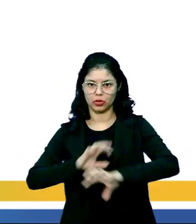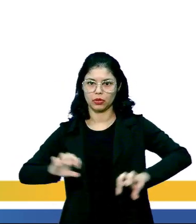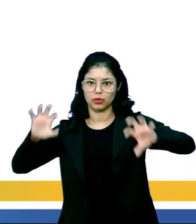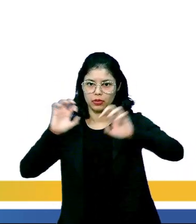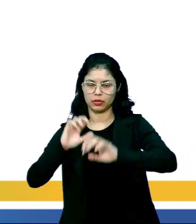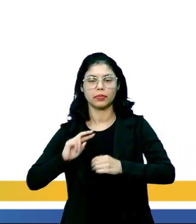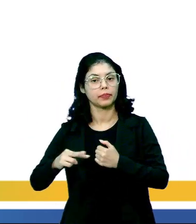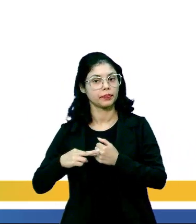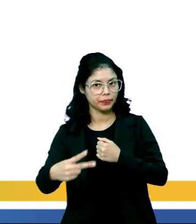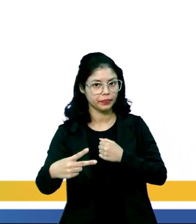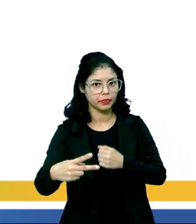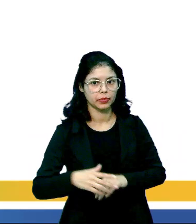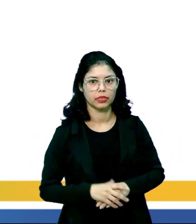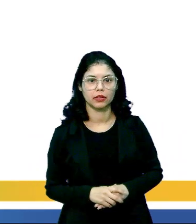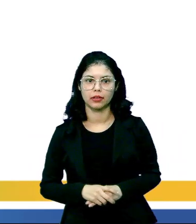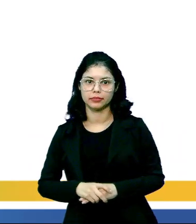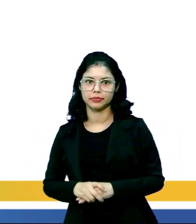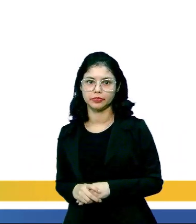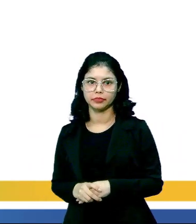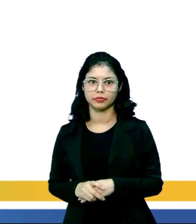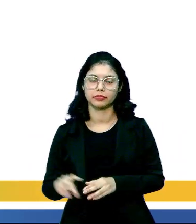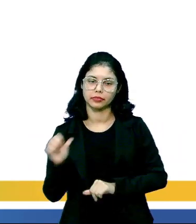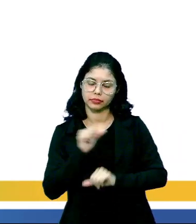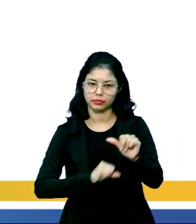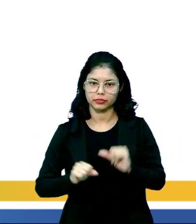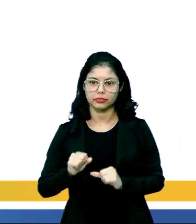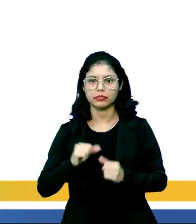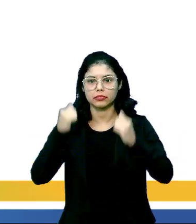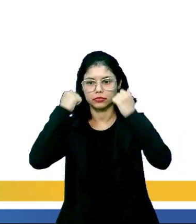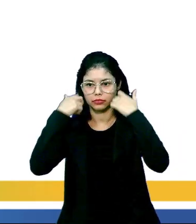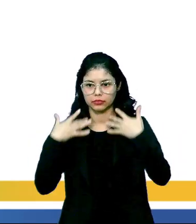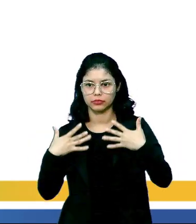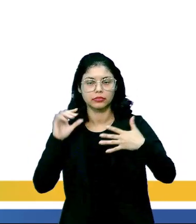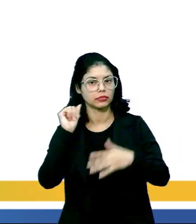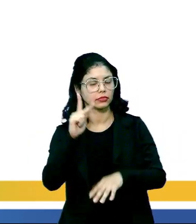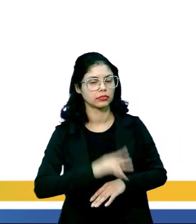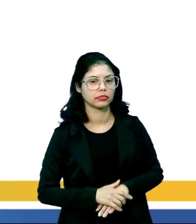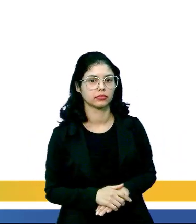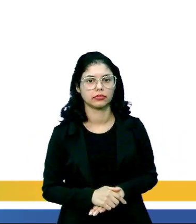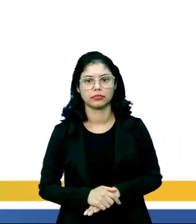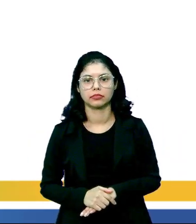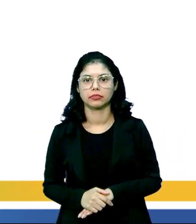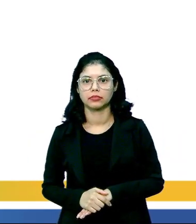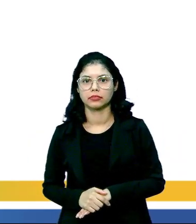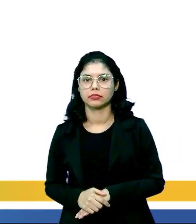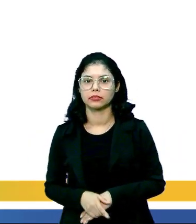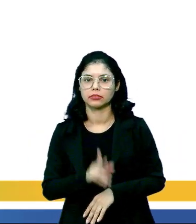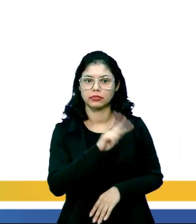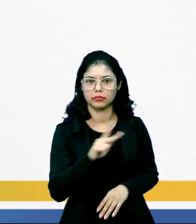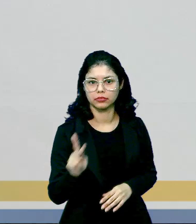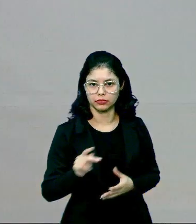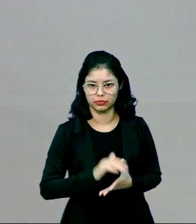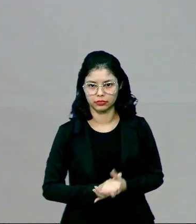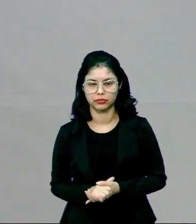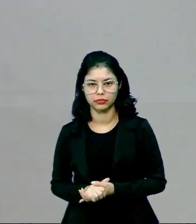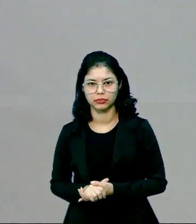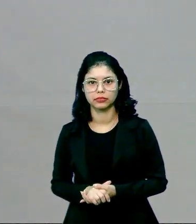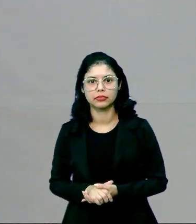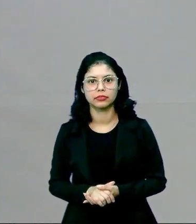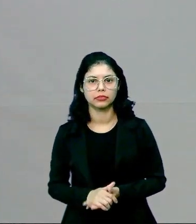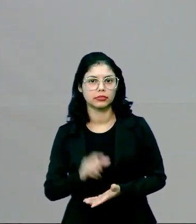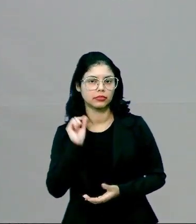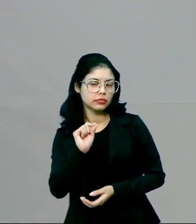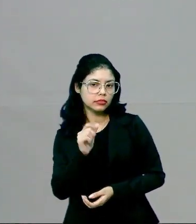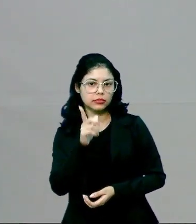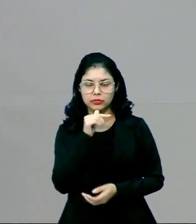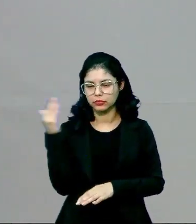e, consequentemente, vai ocorrer a transpiração, tá certo? Professora, como é que... O que faz a